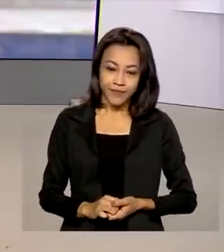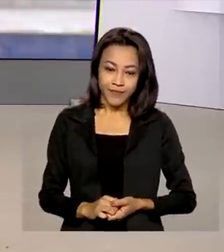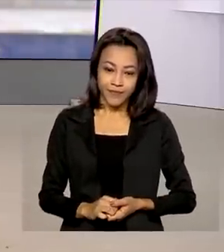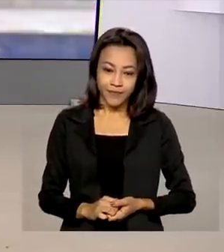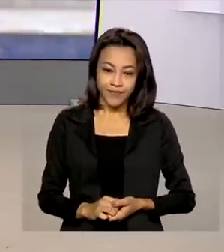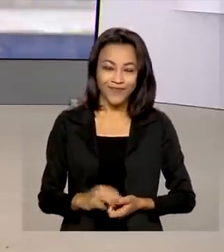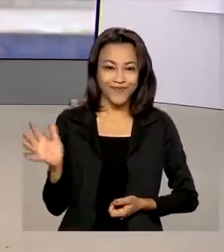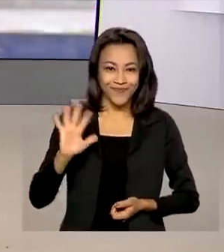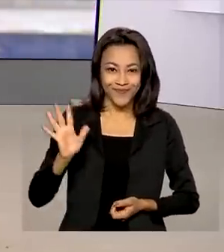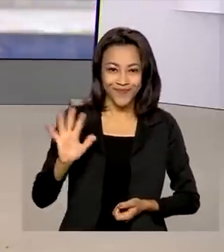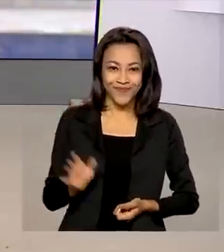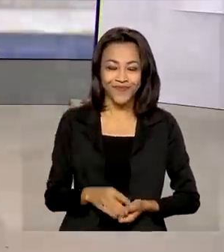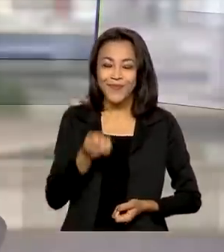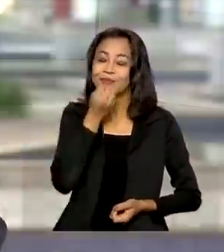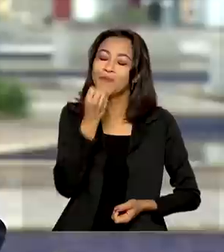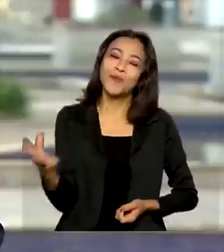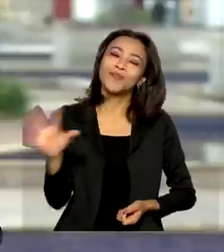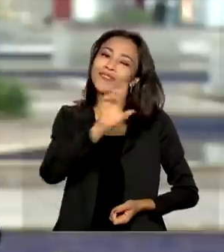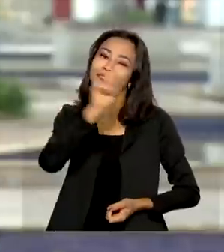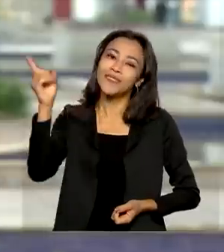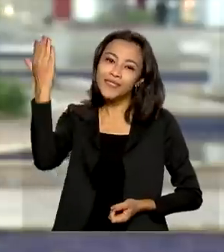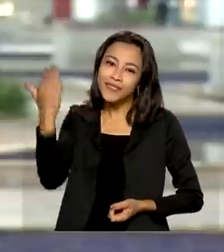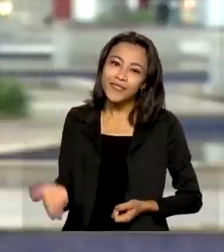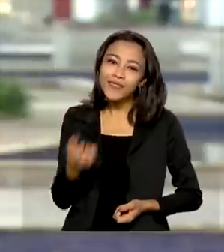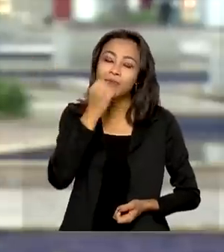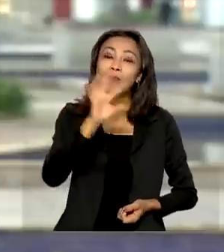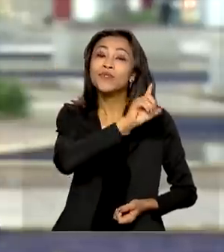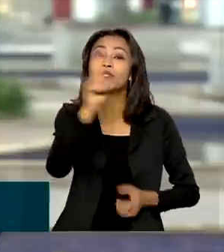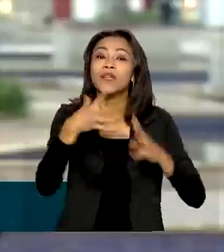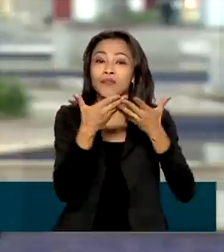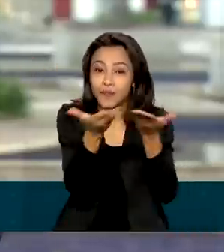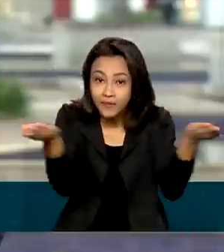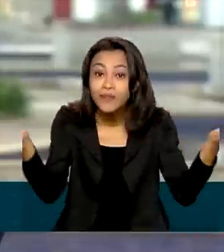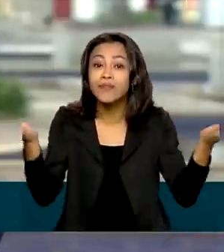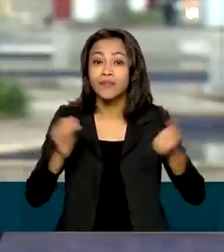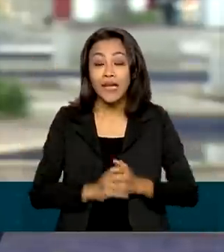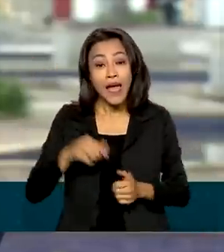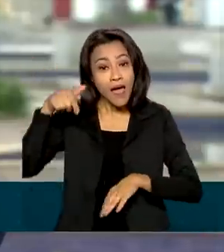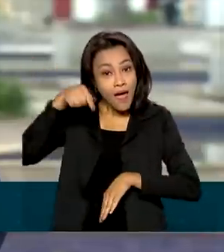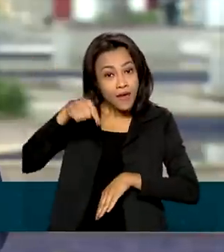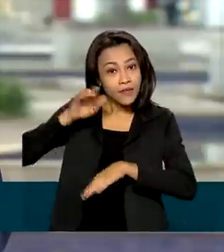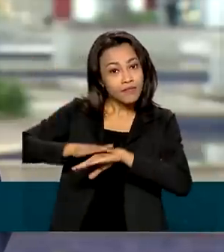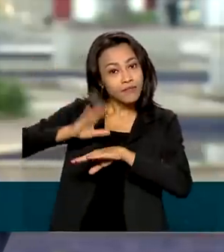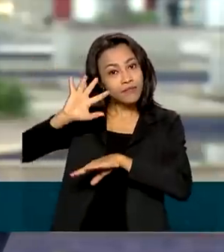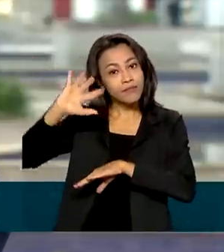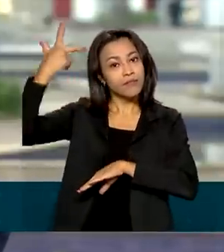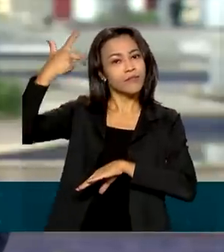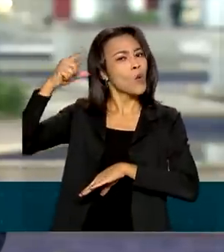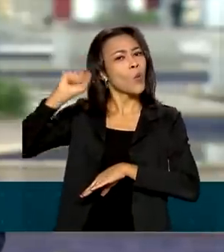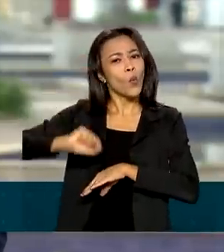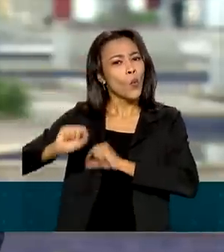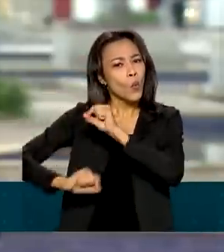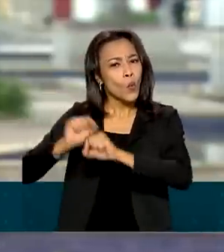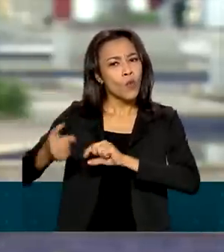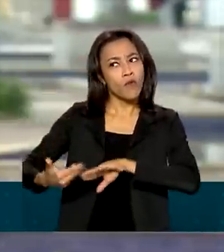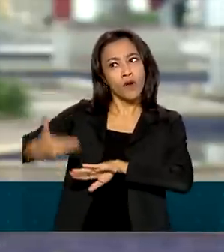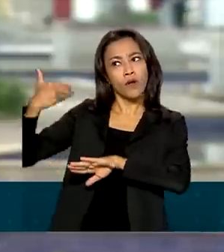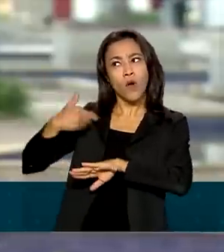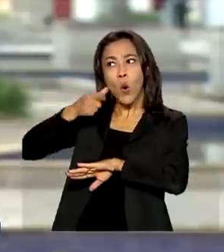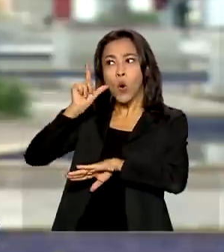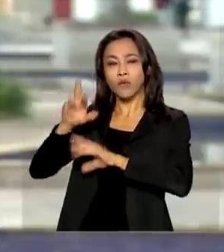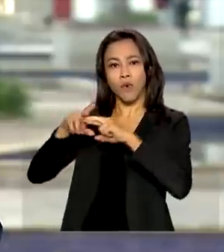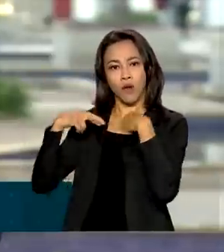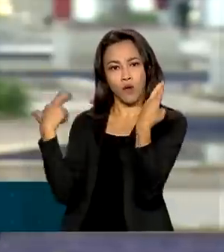Olá, Renata. Bom dia para você e bom dia a todos. Olha, essa decisão foi tomada em reunião extraordinária ontem